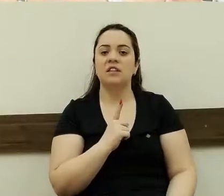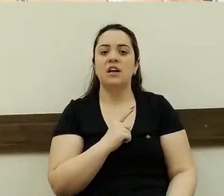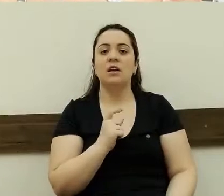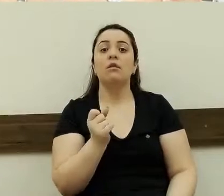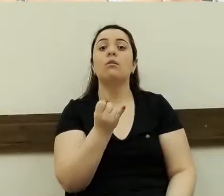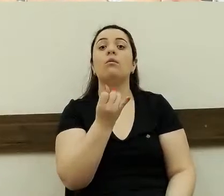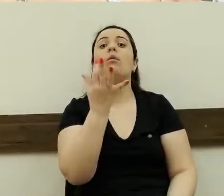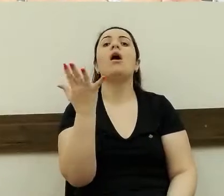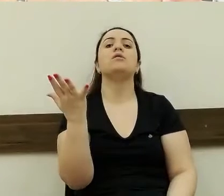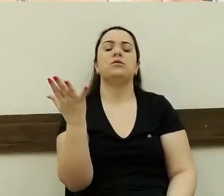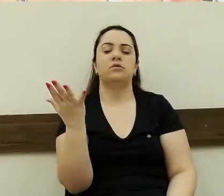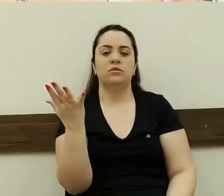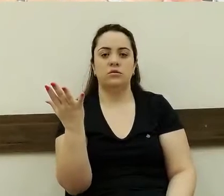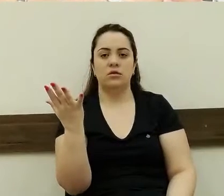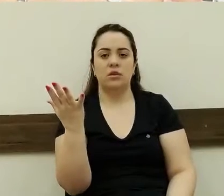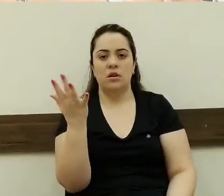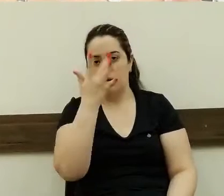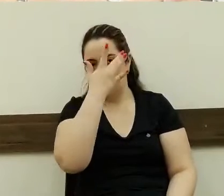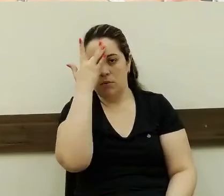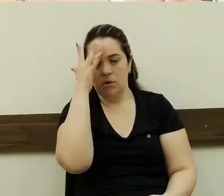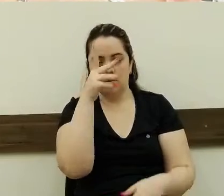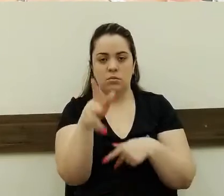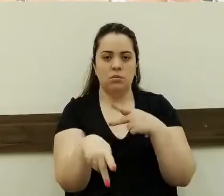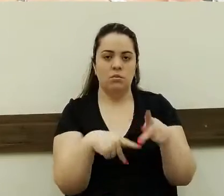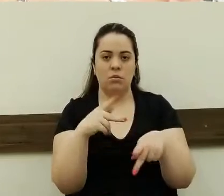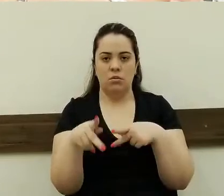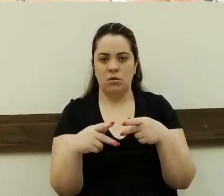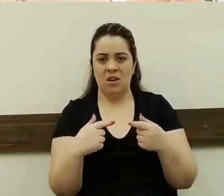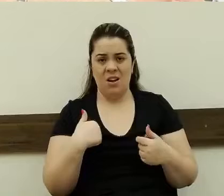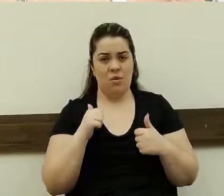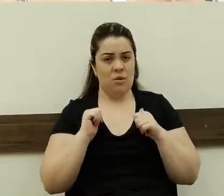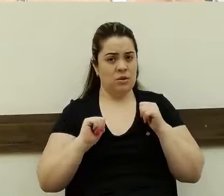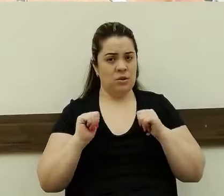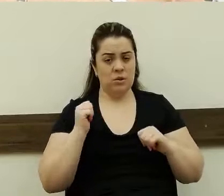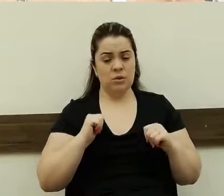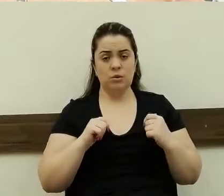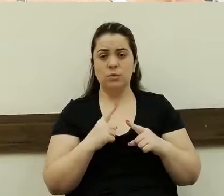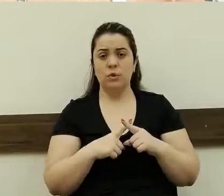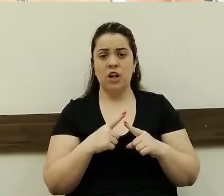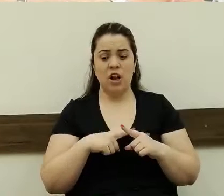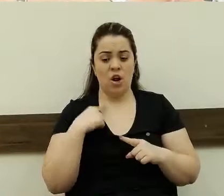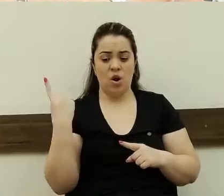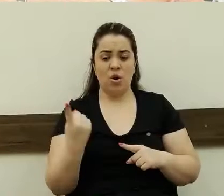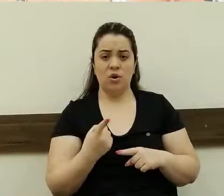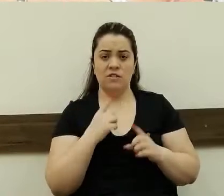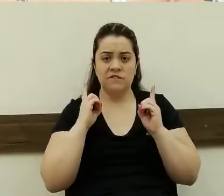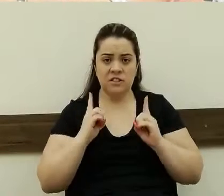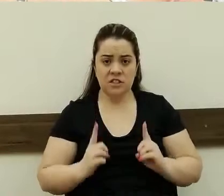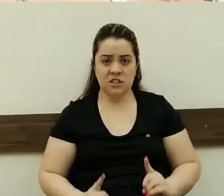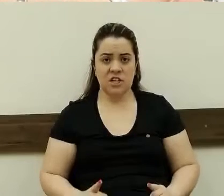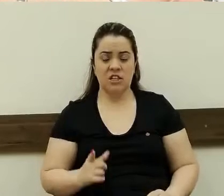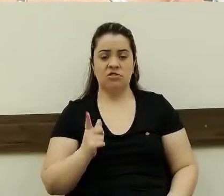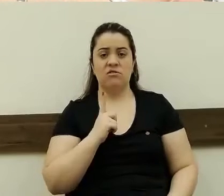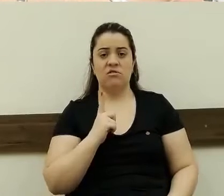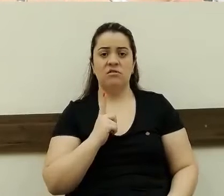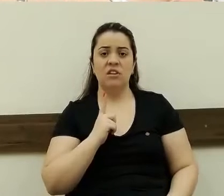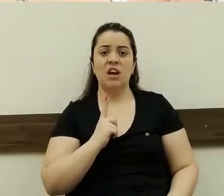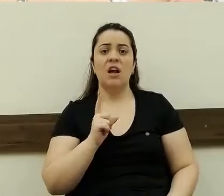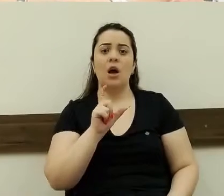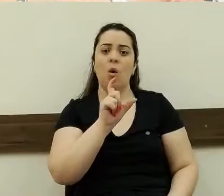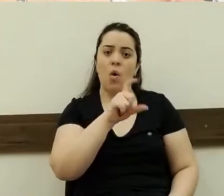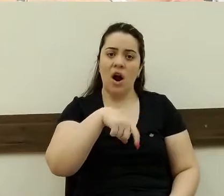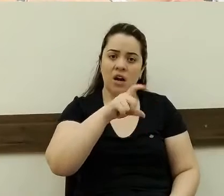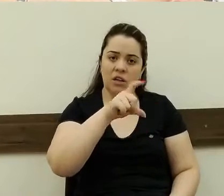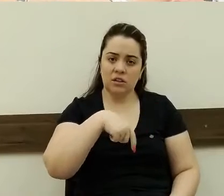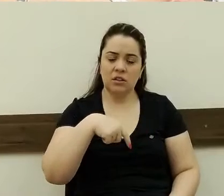ansioso com isso, porque para nós com deficiência, além do cartão cidadão, tem o mesmo cartão, mas ele